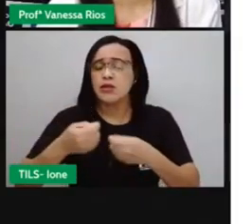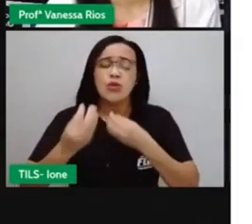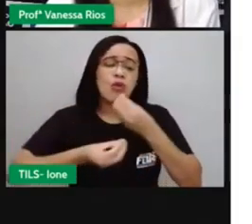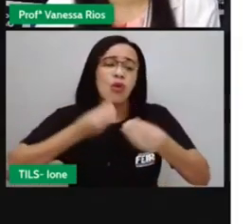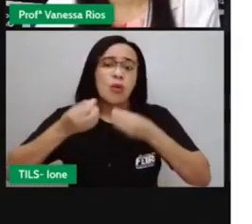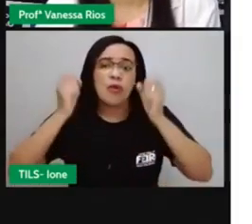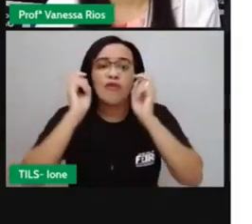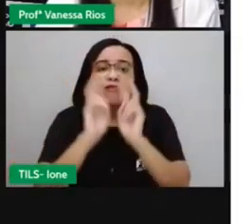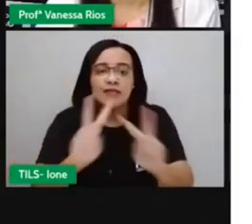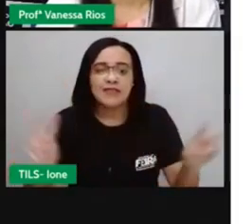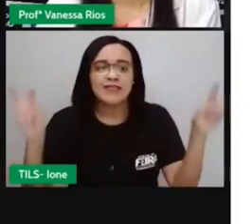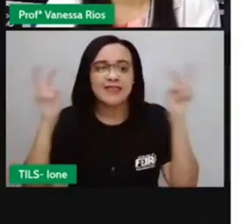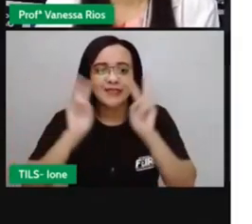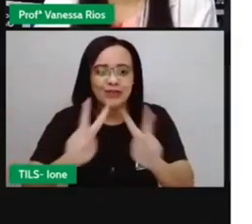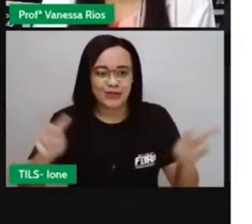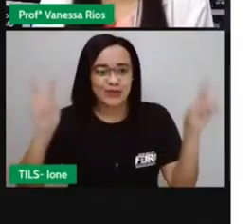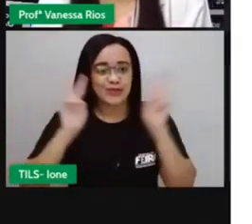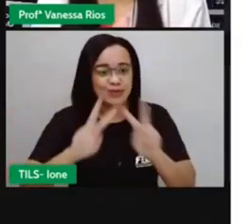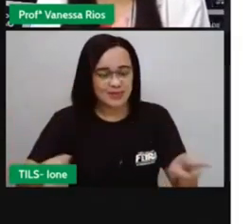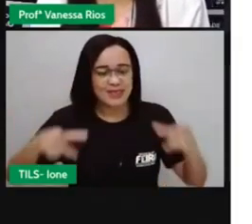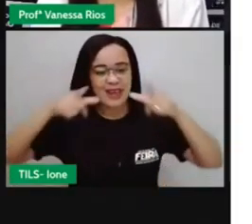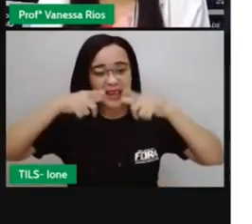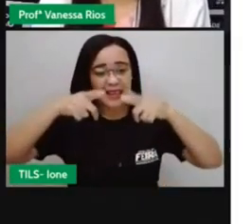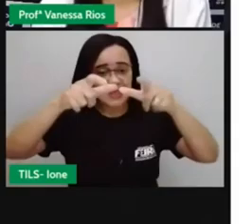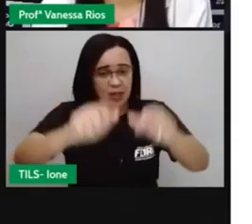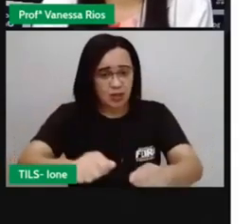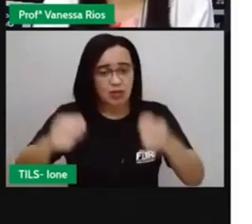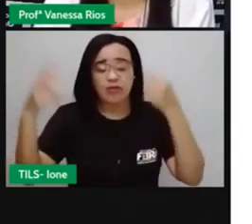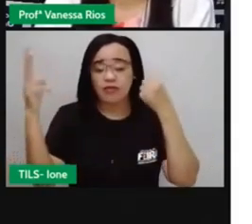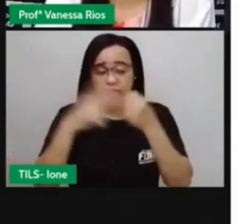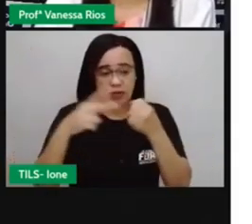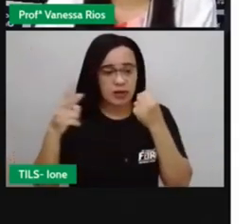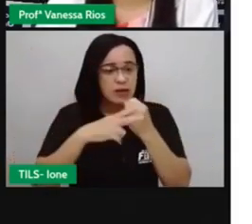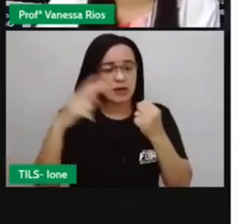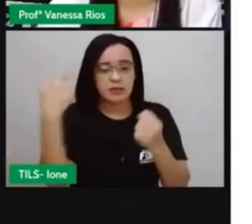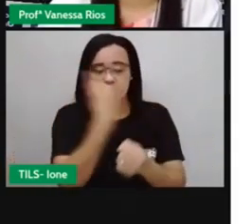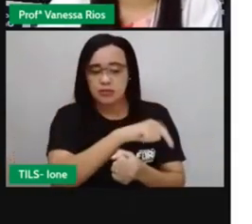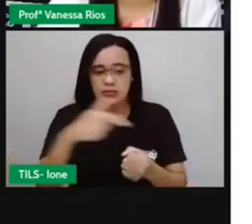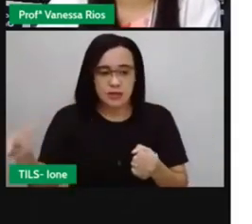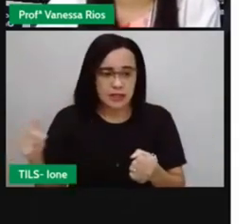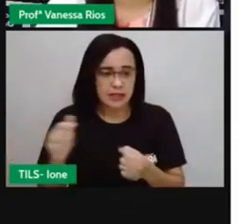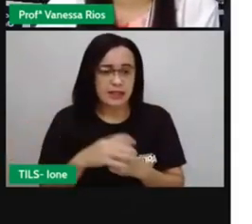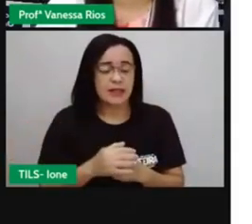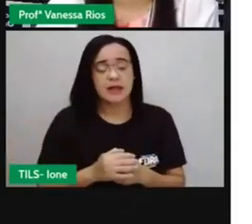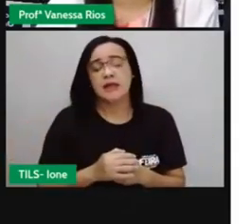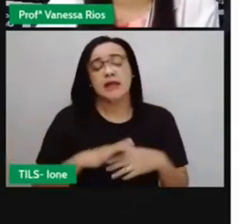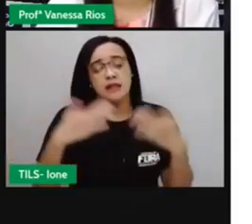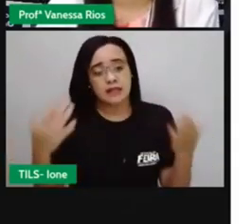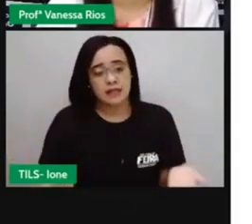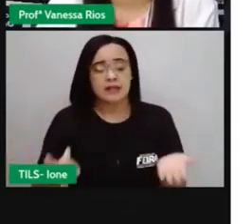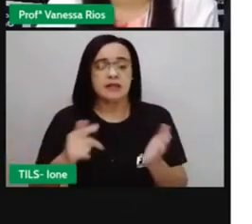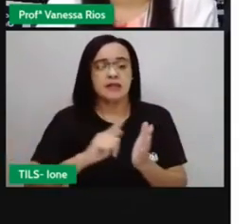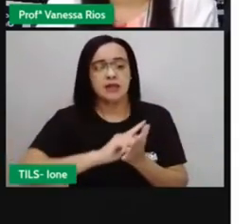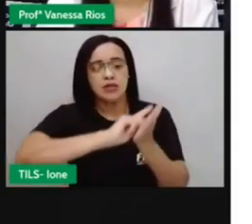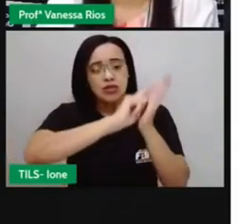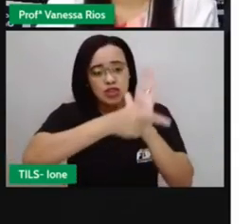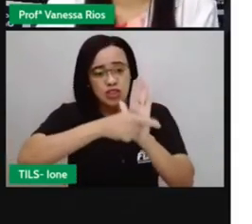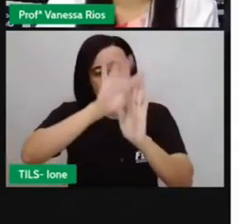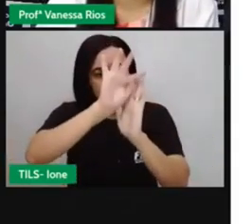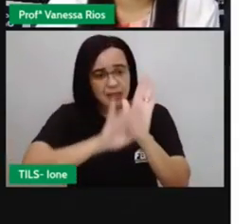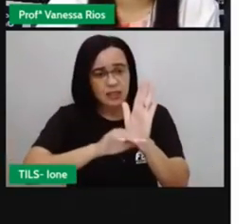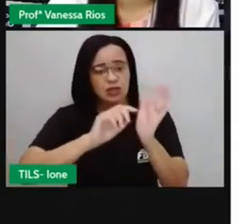Nós estamos falando de linguagem não verbal. E aí, nos diversos gêneros textuais, eles podem aparecer